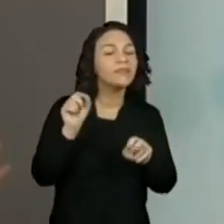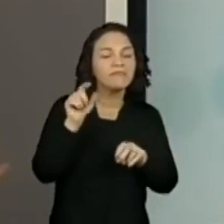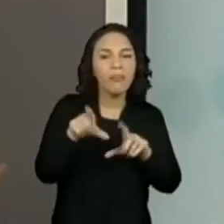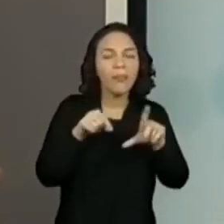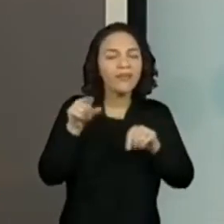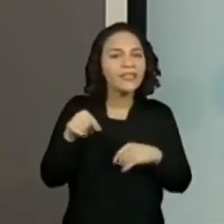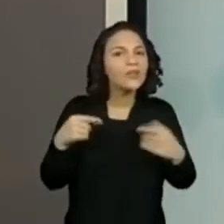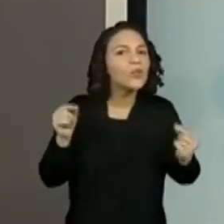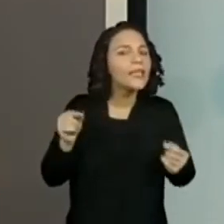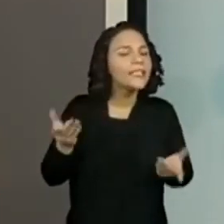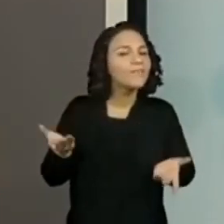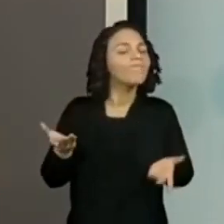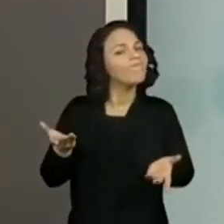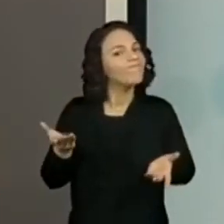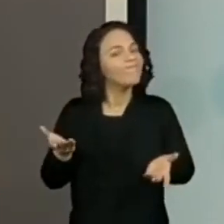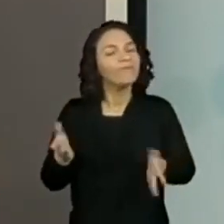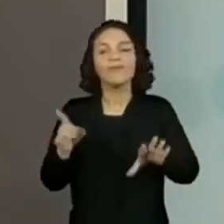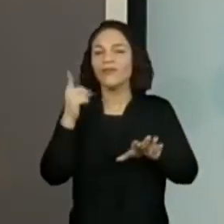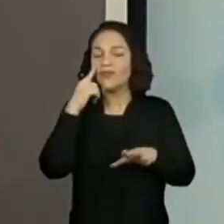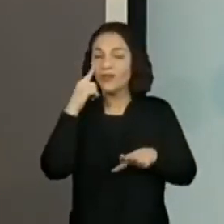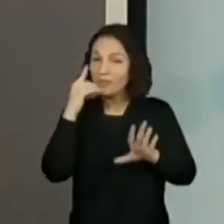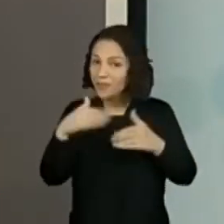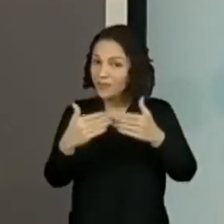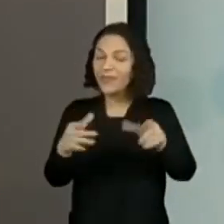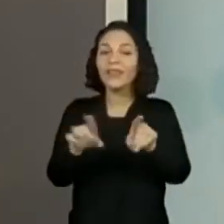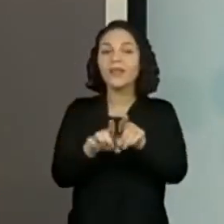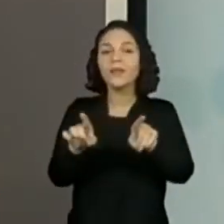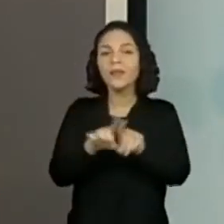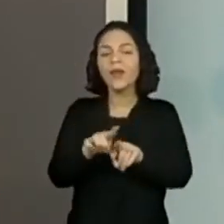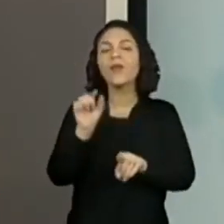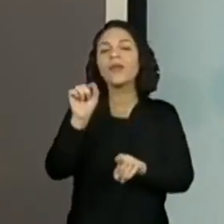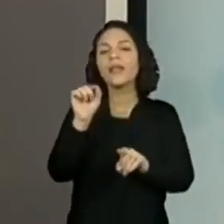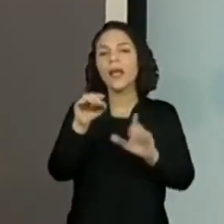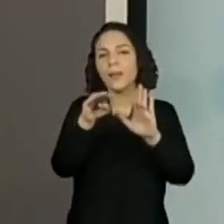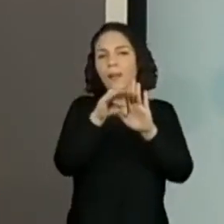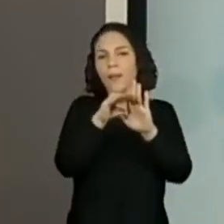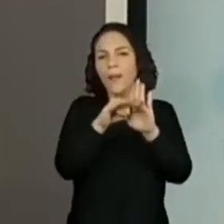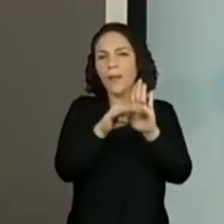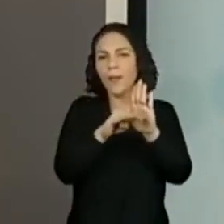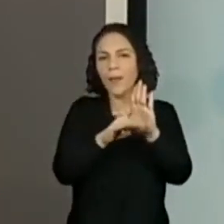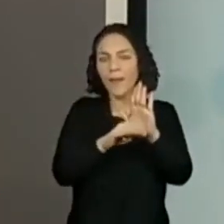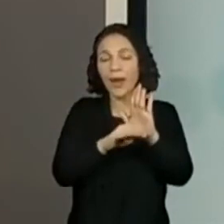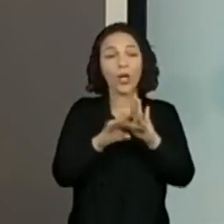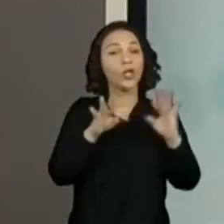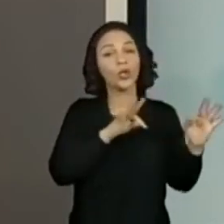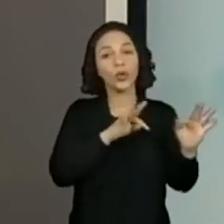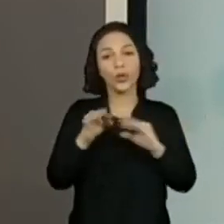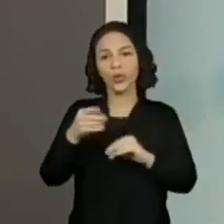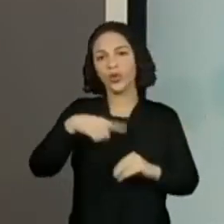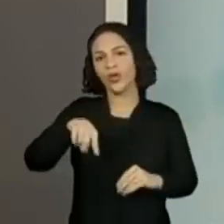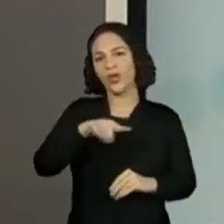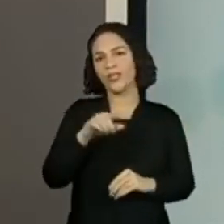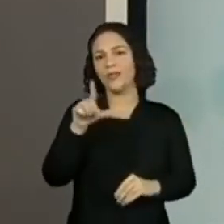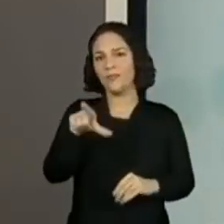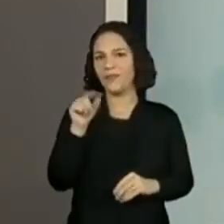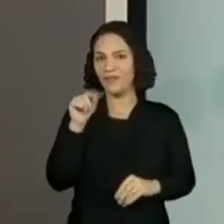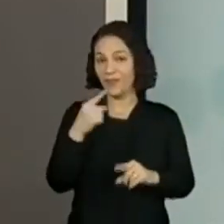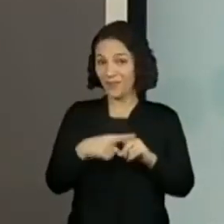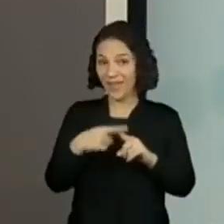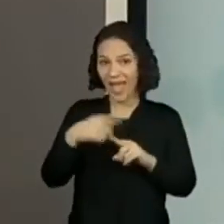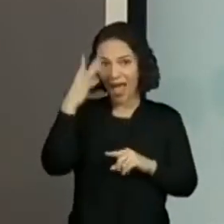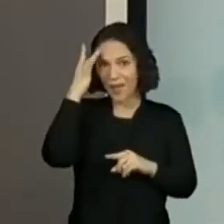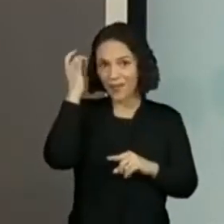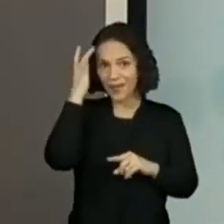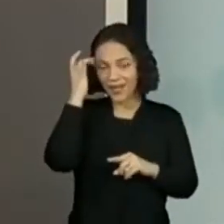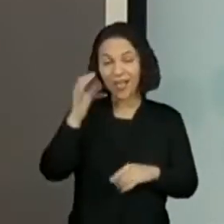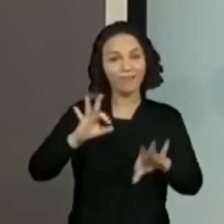vai aparecer nessa aula? E além disso, a gente vai elencar todas as nossas preferências. Porque amanhã é o